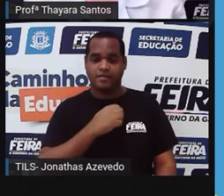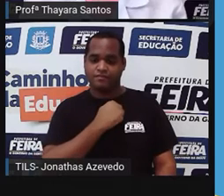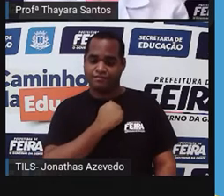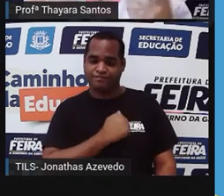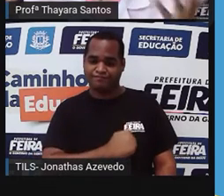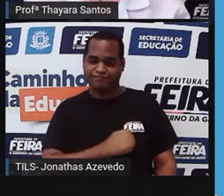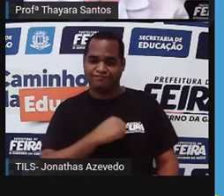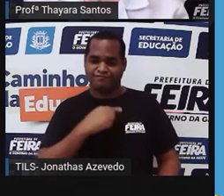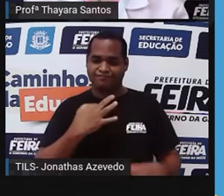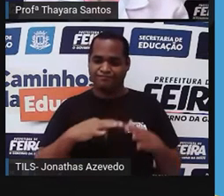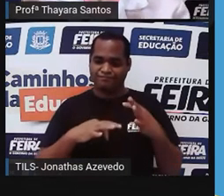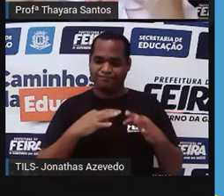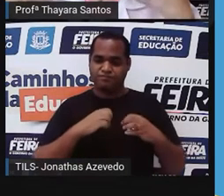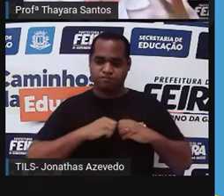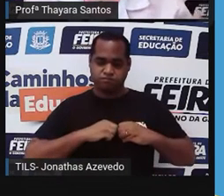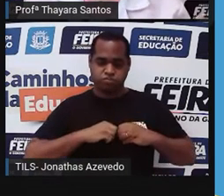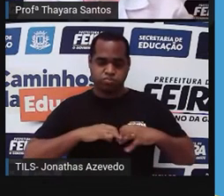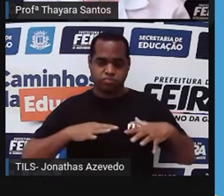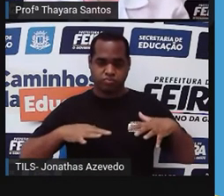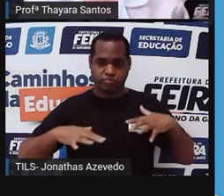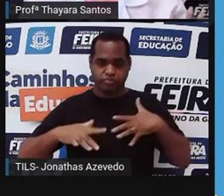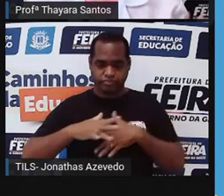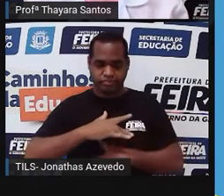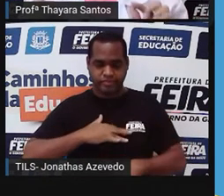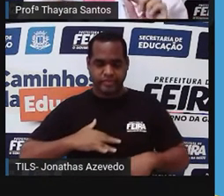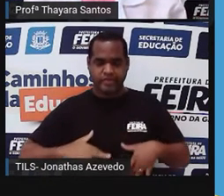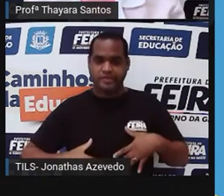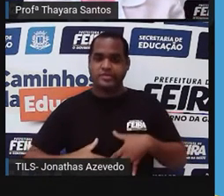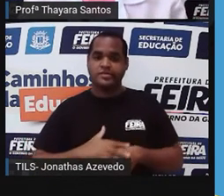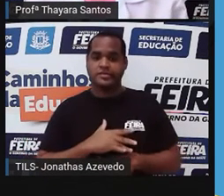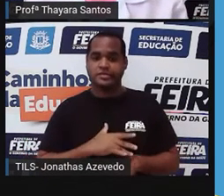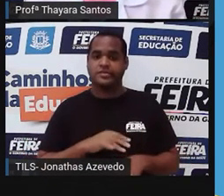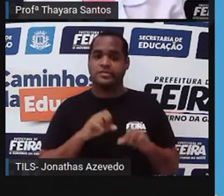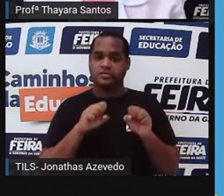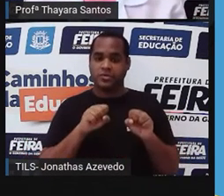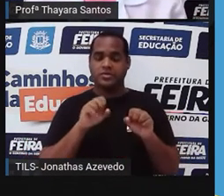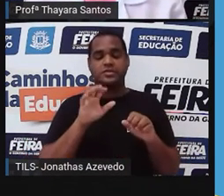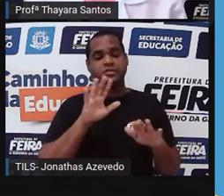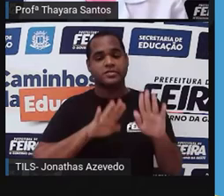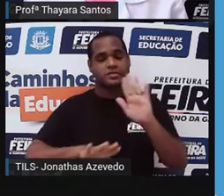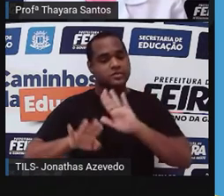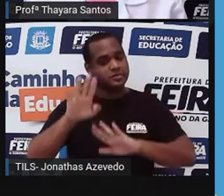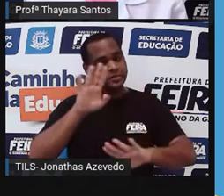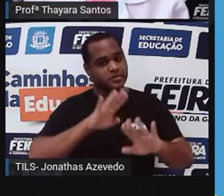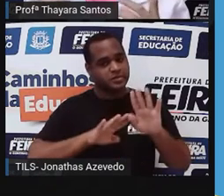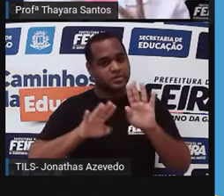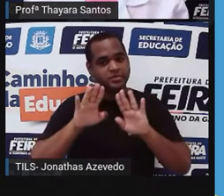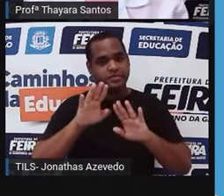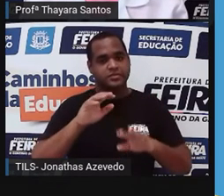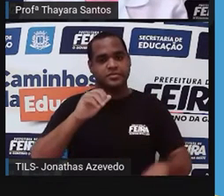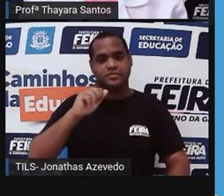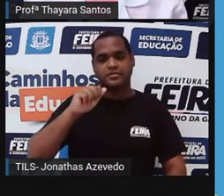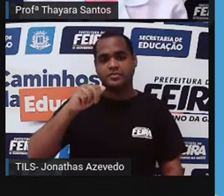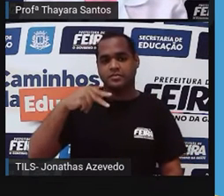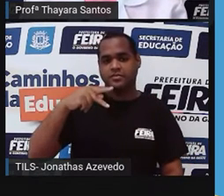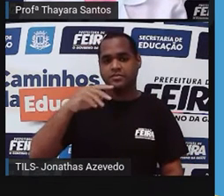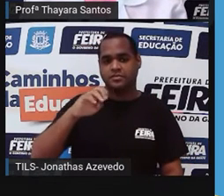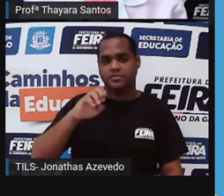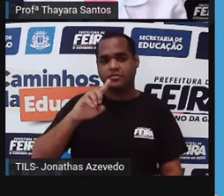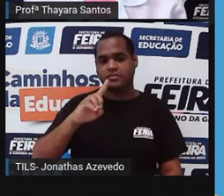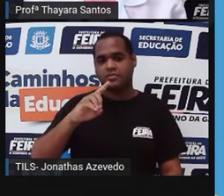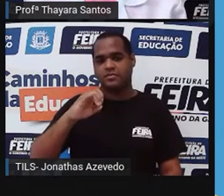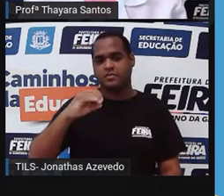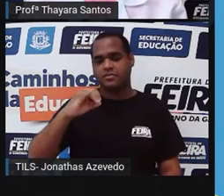no intestino grosso, elas podem extravasar para o restante do organismo. Então, por isso, tem que ter muito cuidado com apendicite. Tem que correr para o hospital